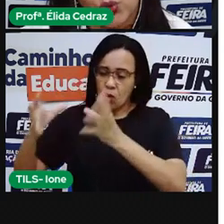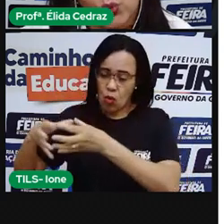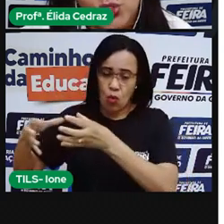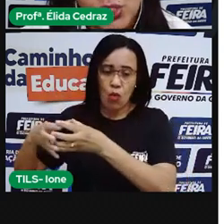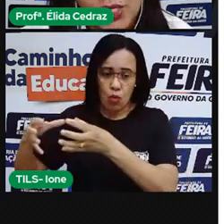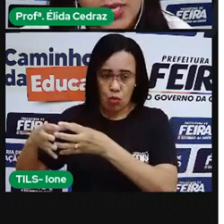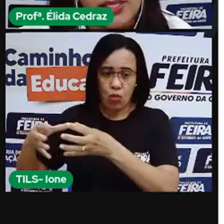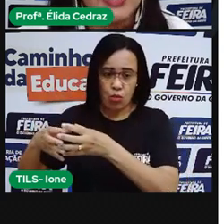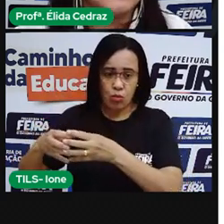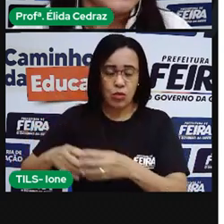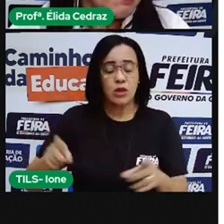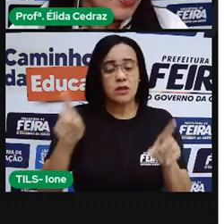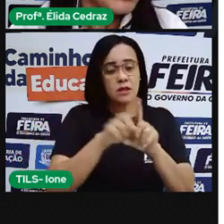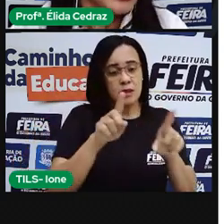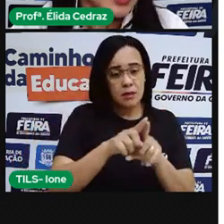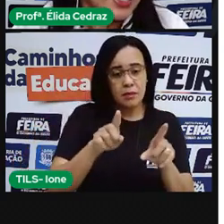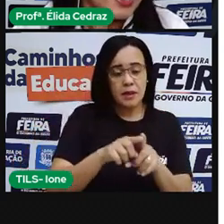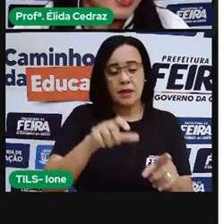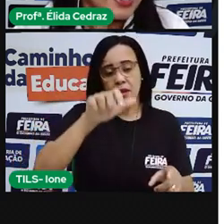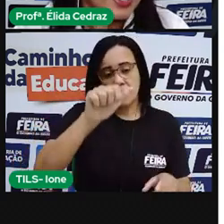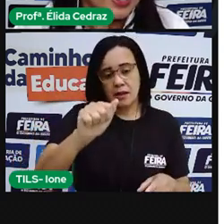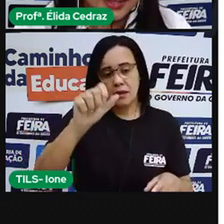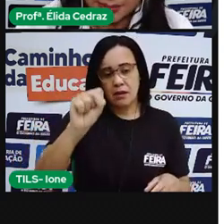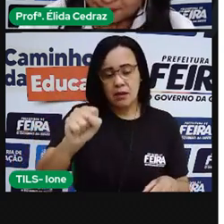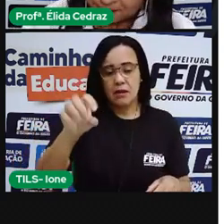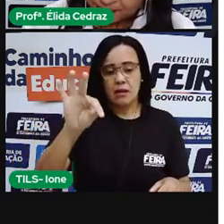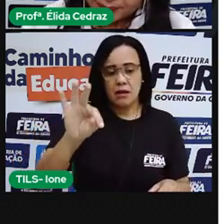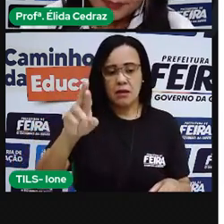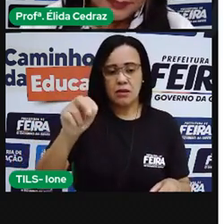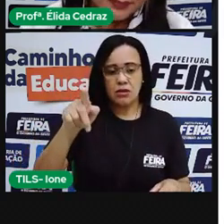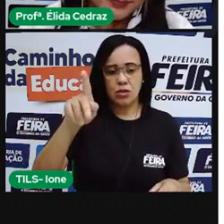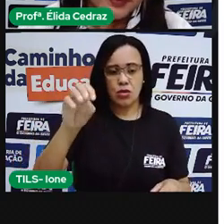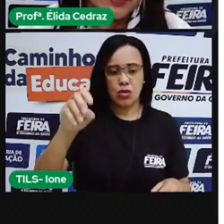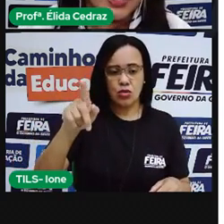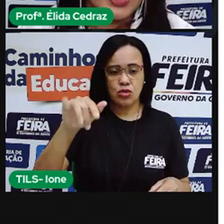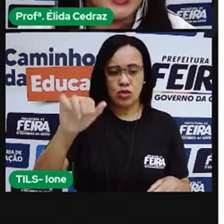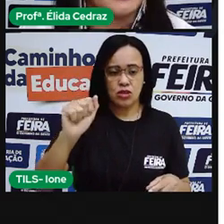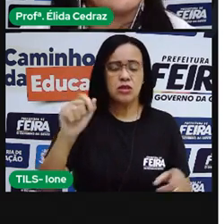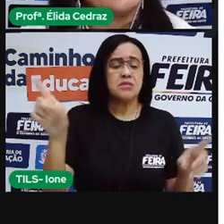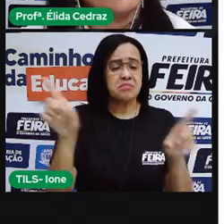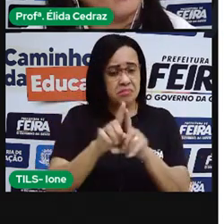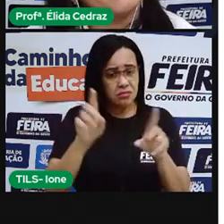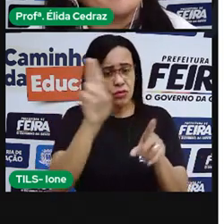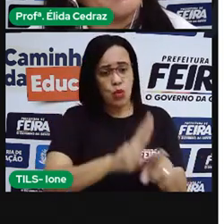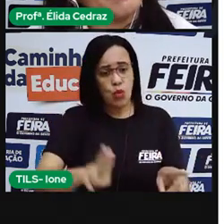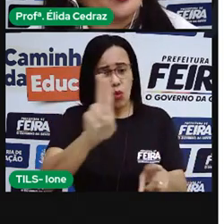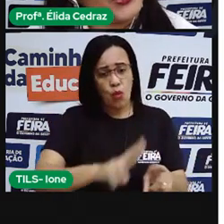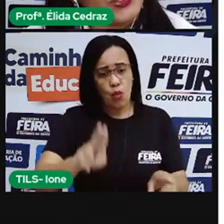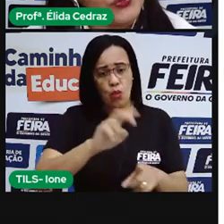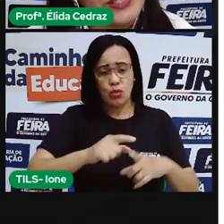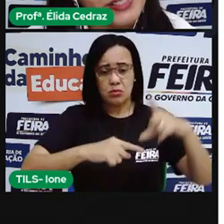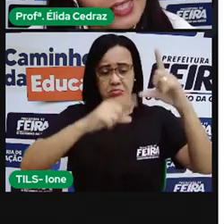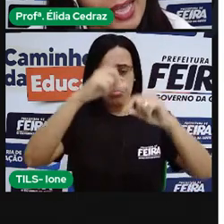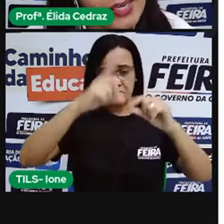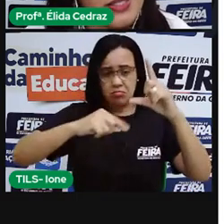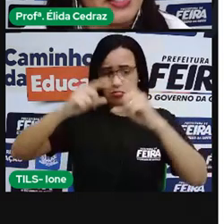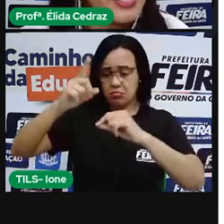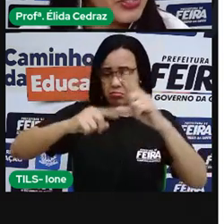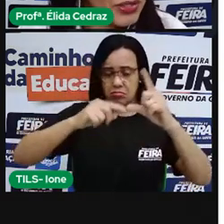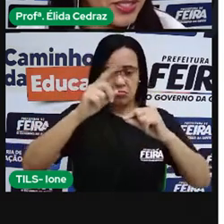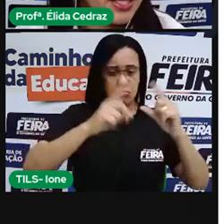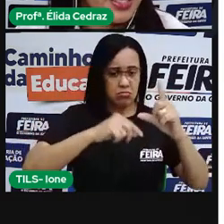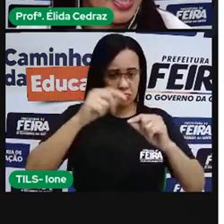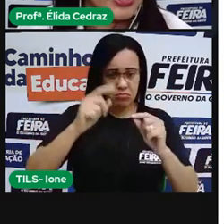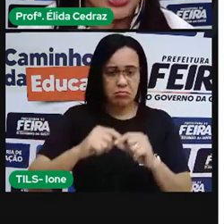astrologia, também utiliza as estrelas. Aqui o Observatório Antares,